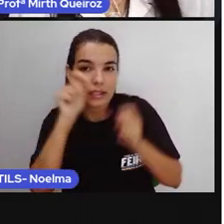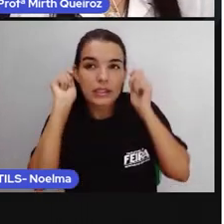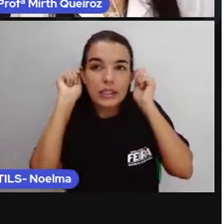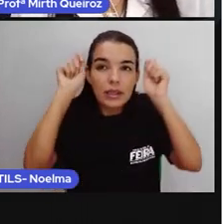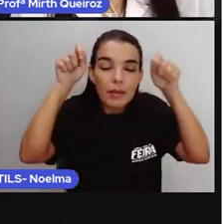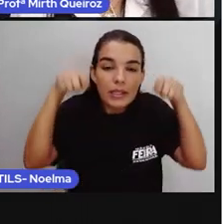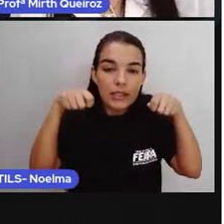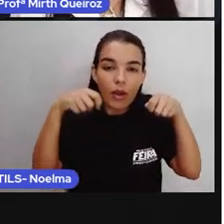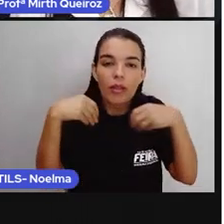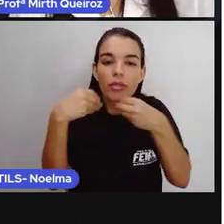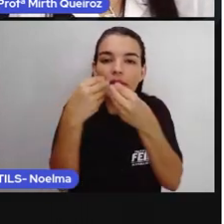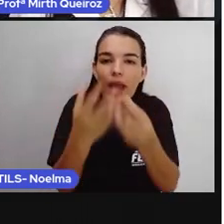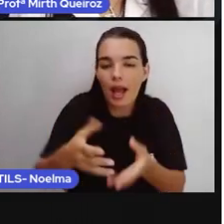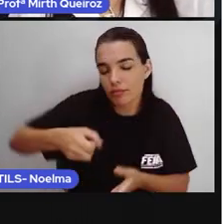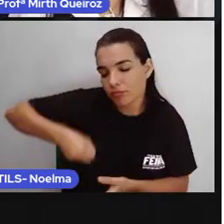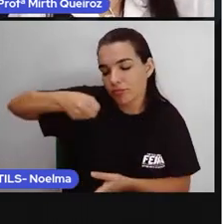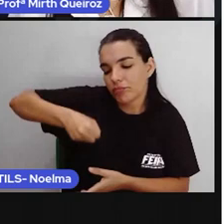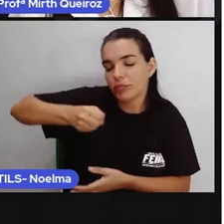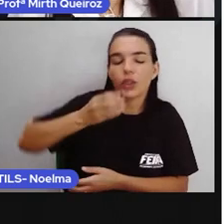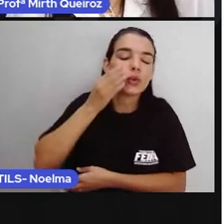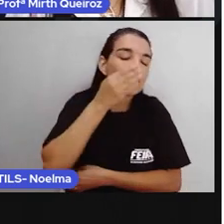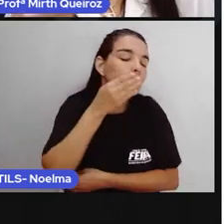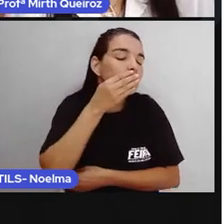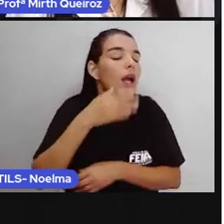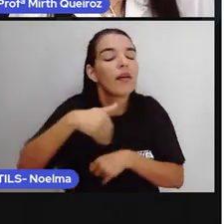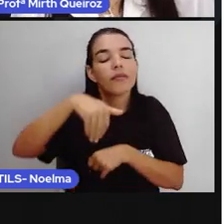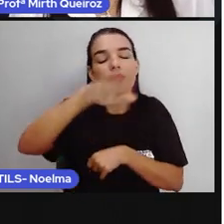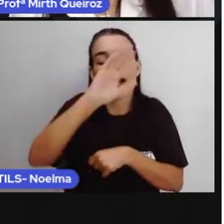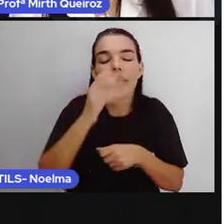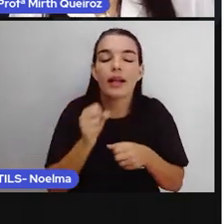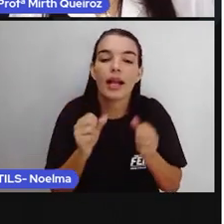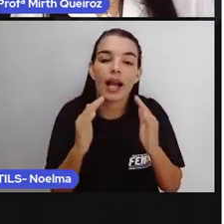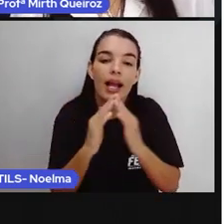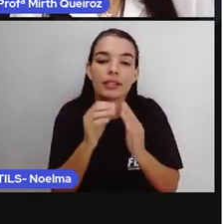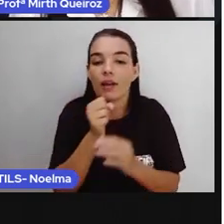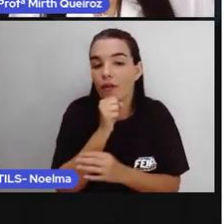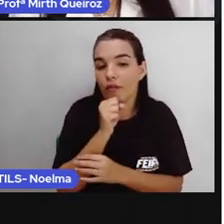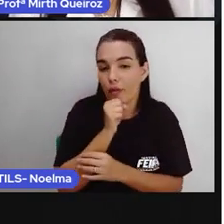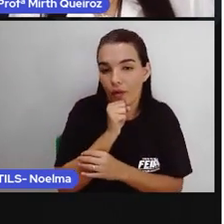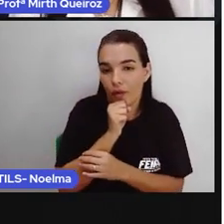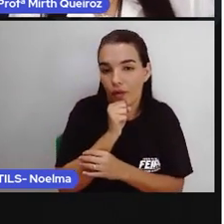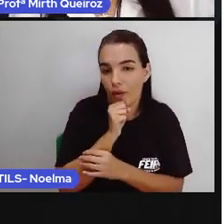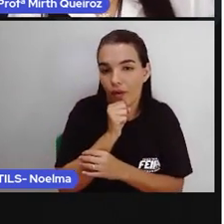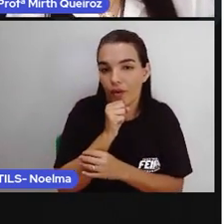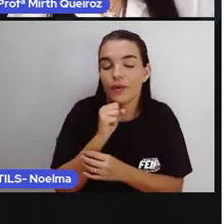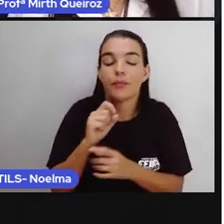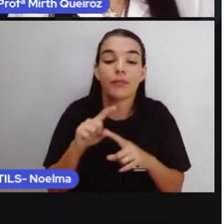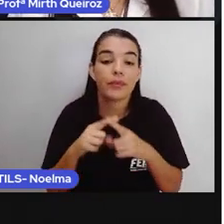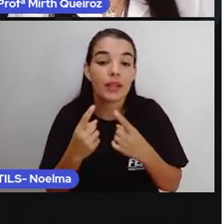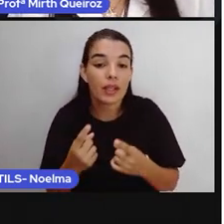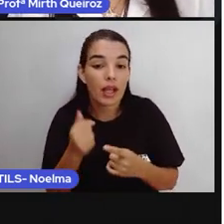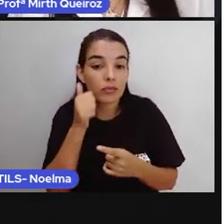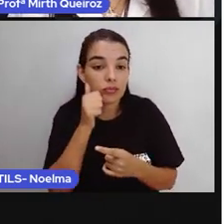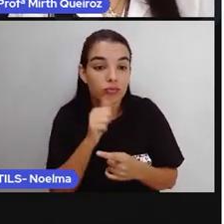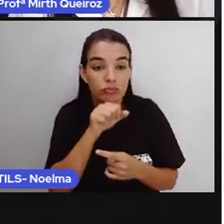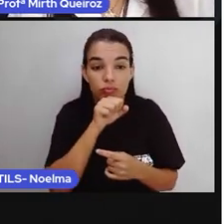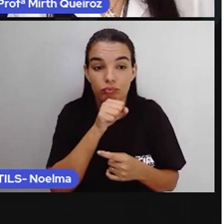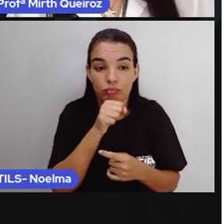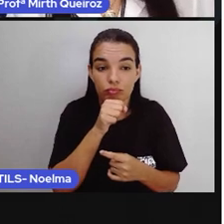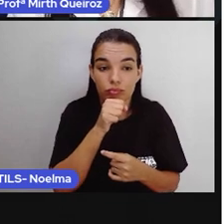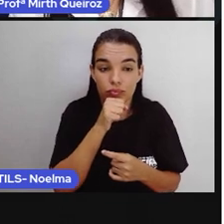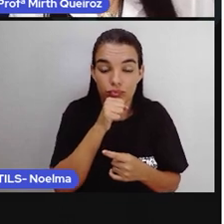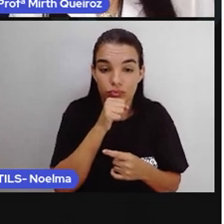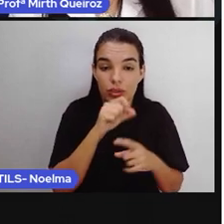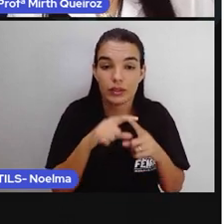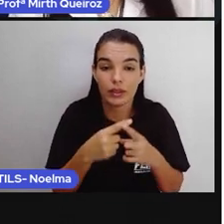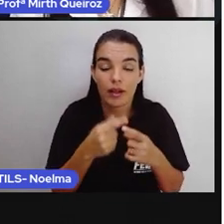entrega o doce para a menina e pede para ela levar até a avó, que se encontra doente. Pede para ela não falar com o estranho.